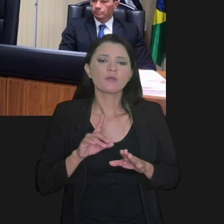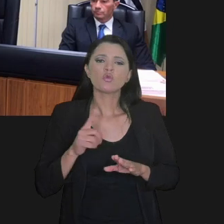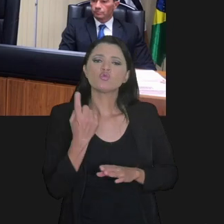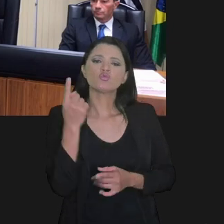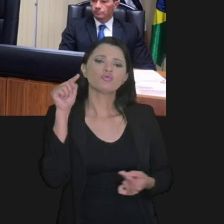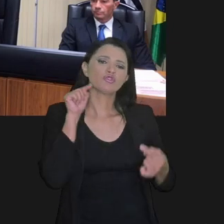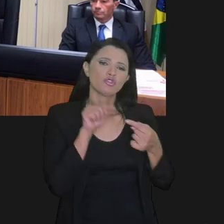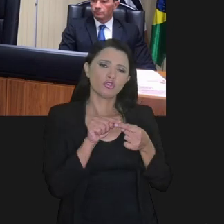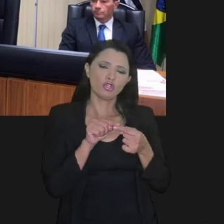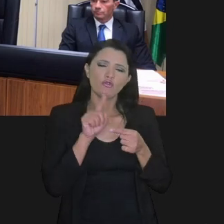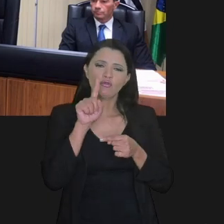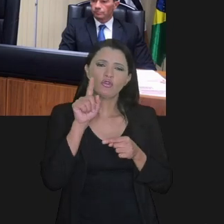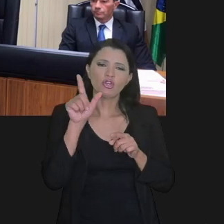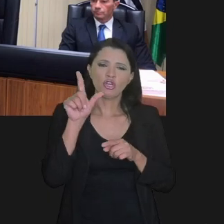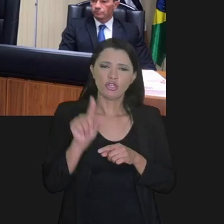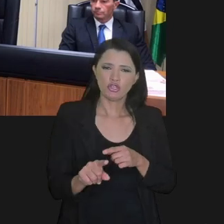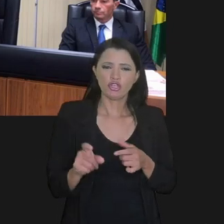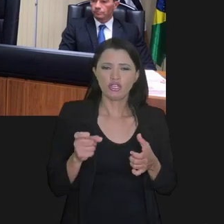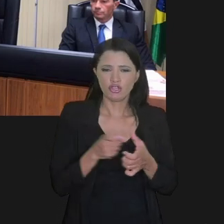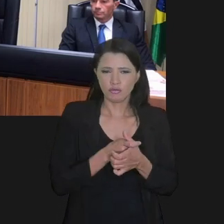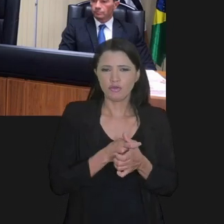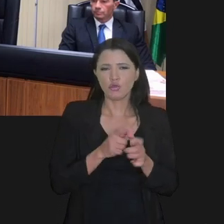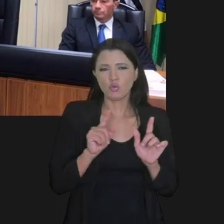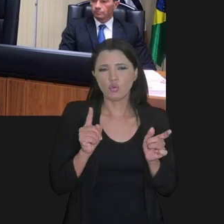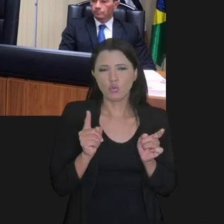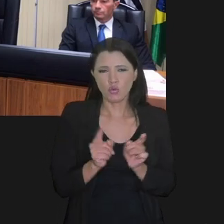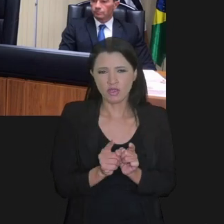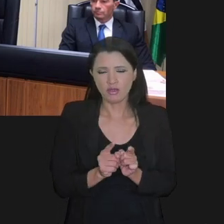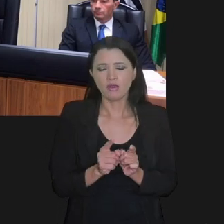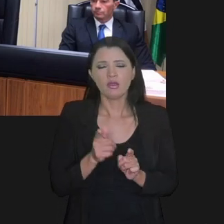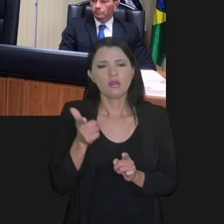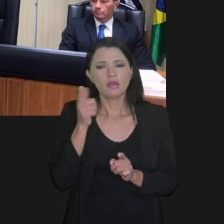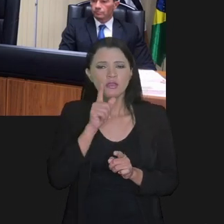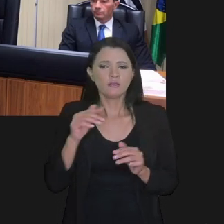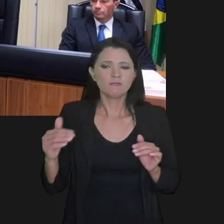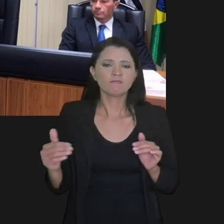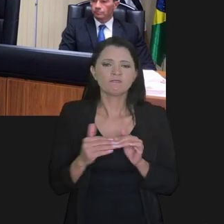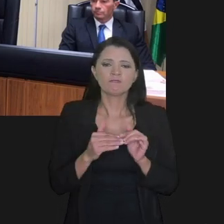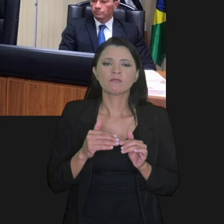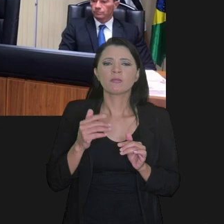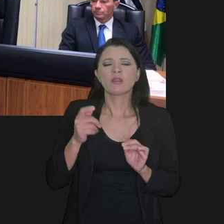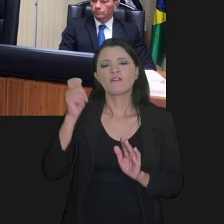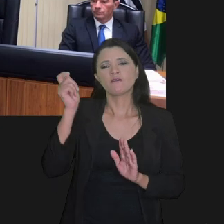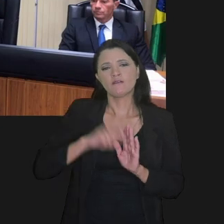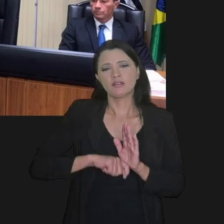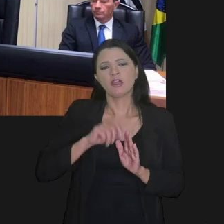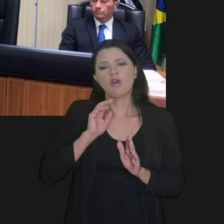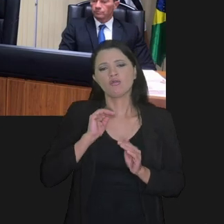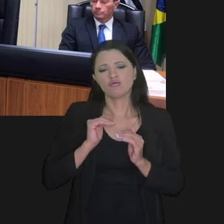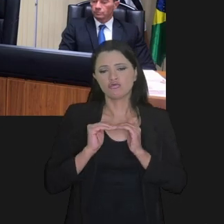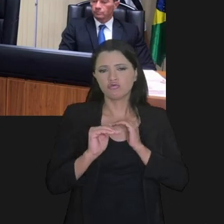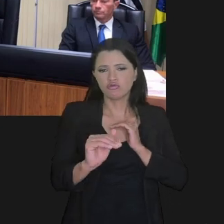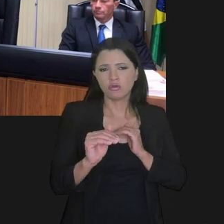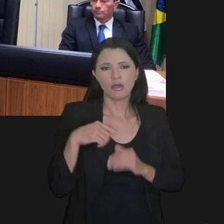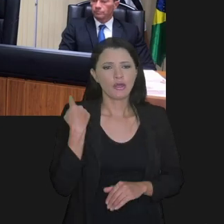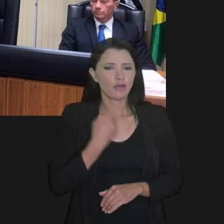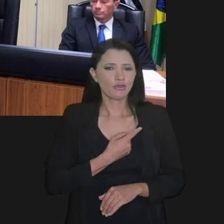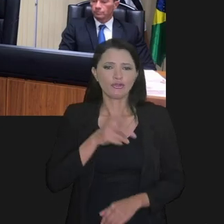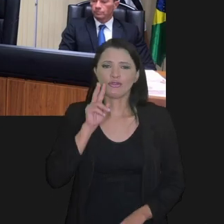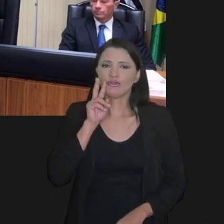com o objetivo de reduzir litigiosidade e buscar uma conformidade fiscal